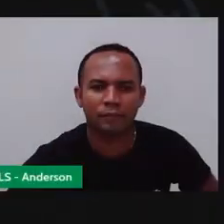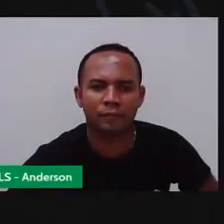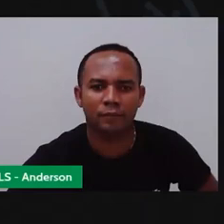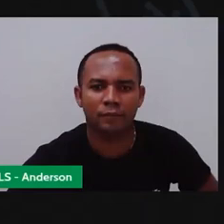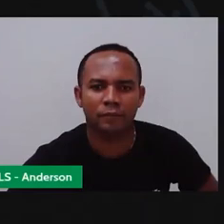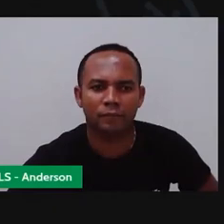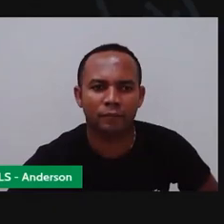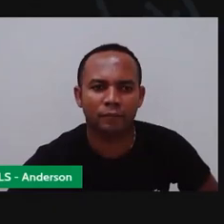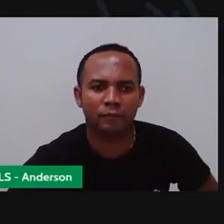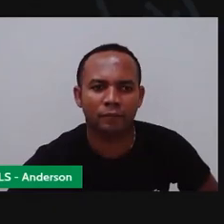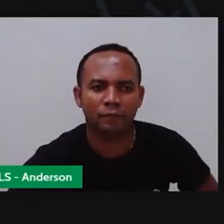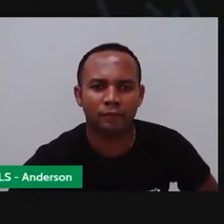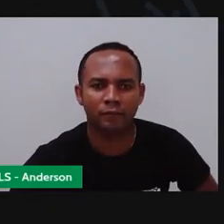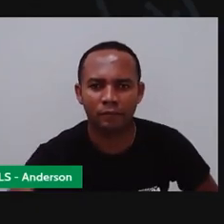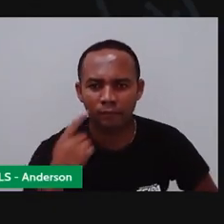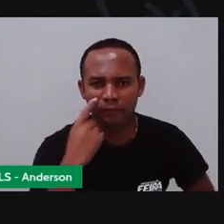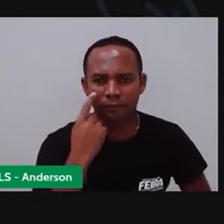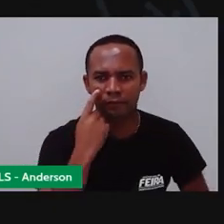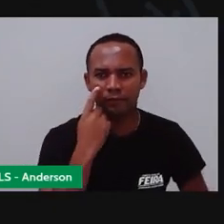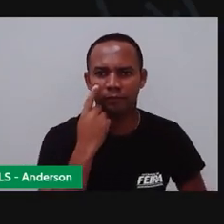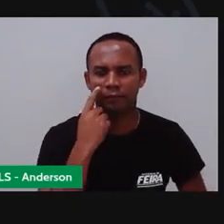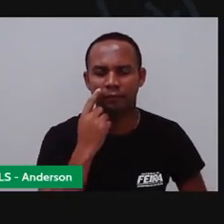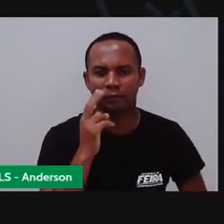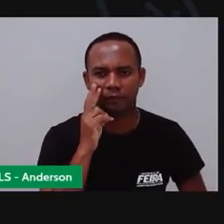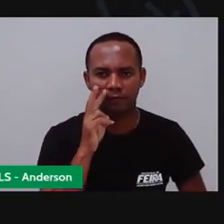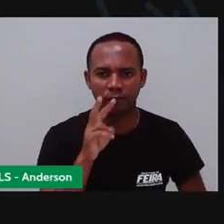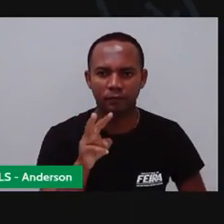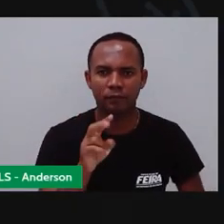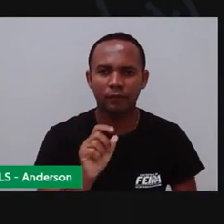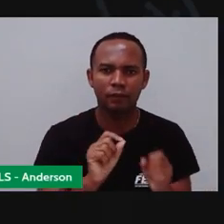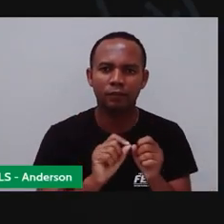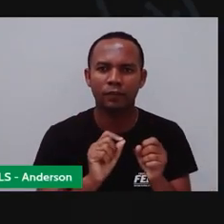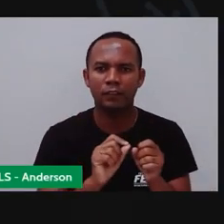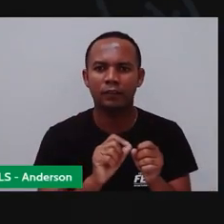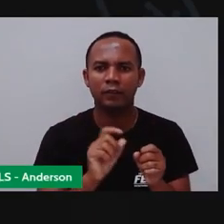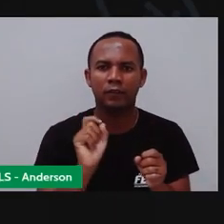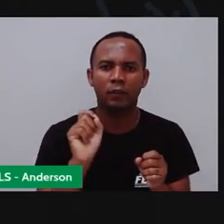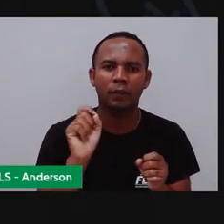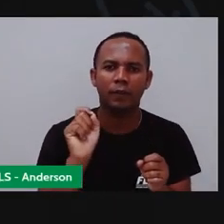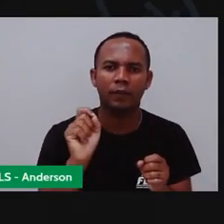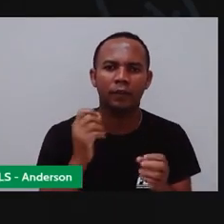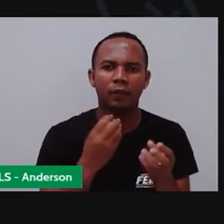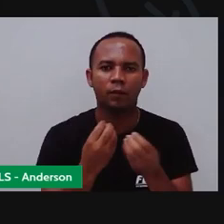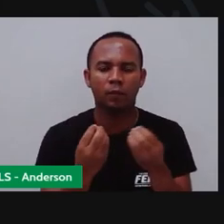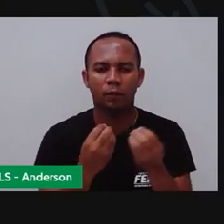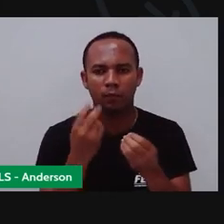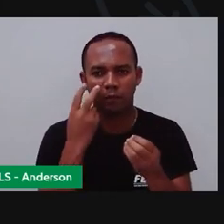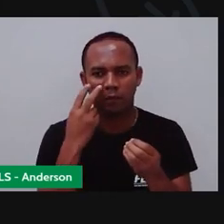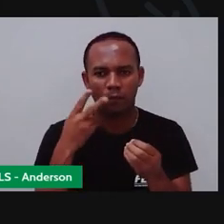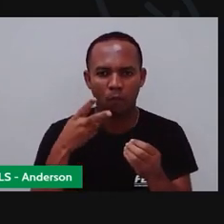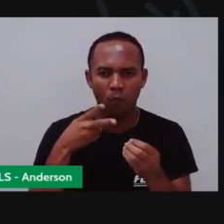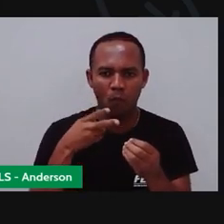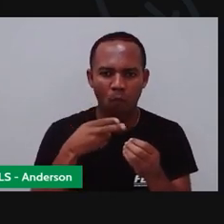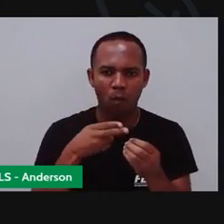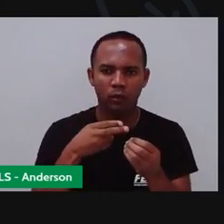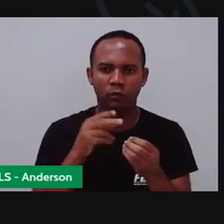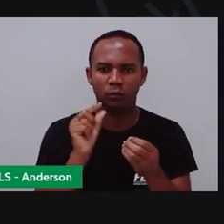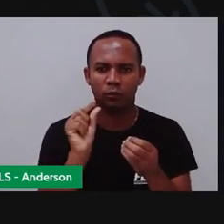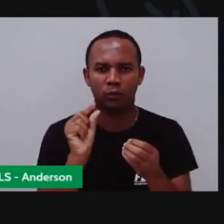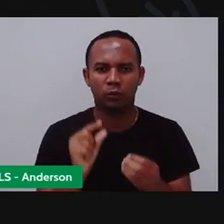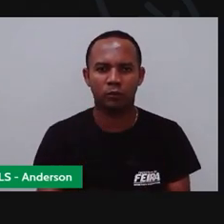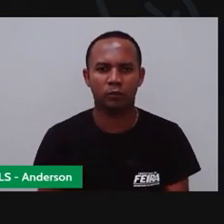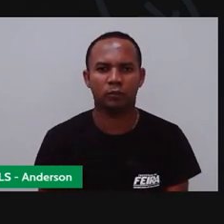Deixou, não foi? Pronto Aí o que você vai fazer? Você vai chegar aqui no meio E vai dar um cortezinho com a tesoura Olha só